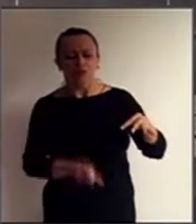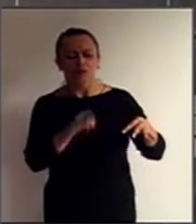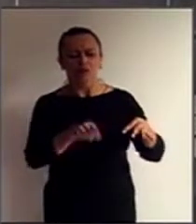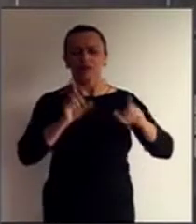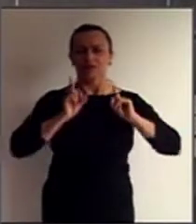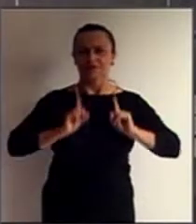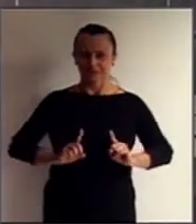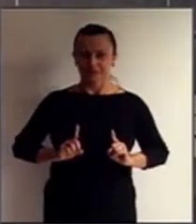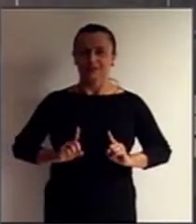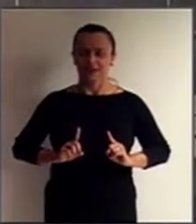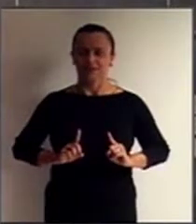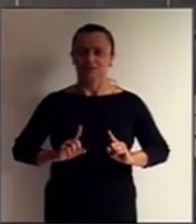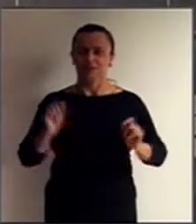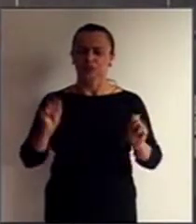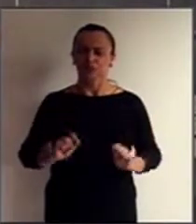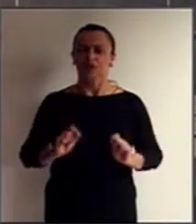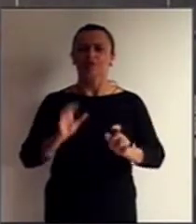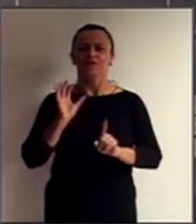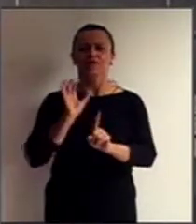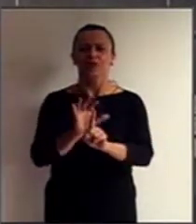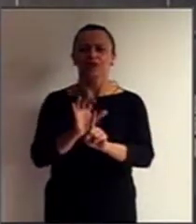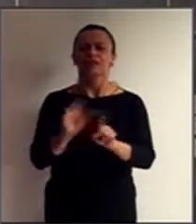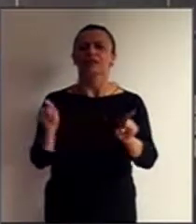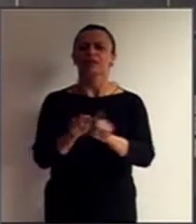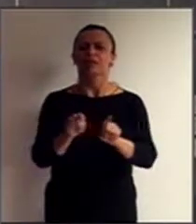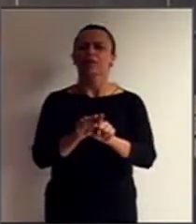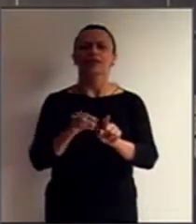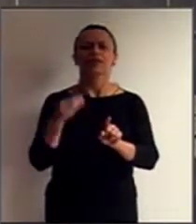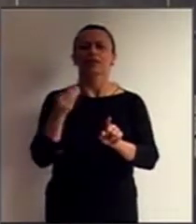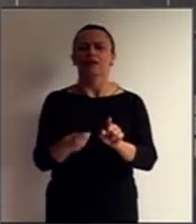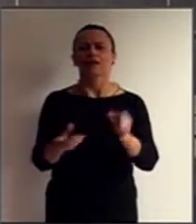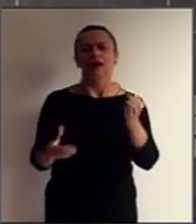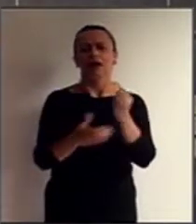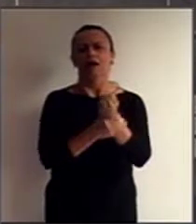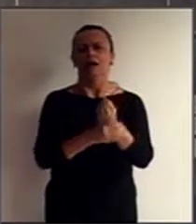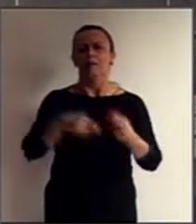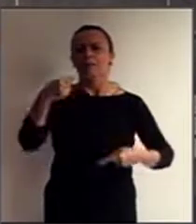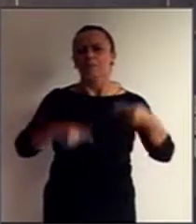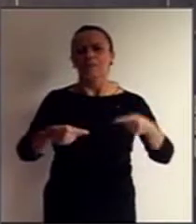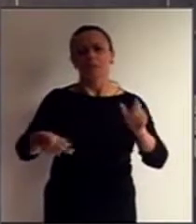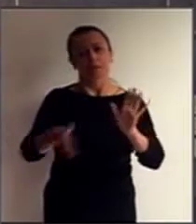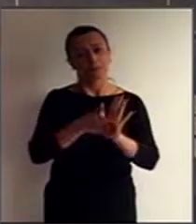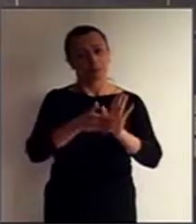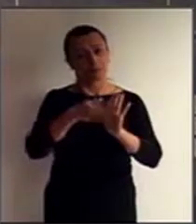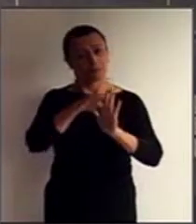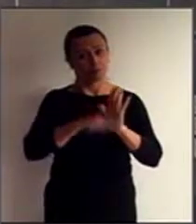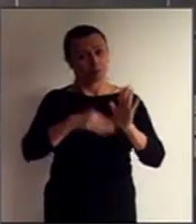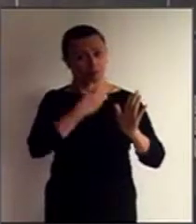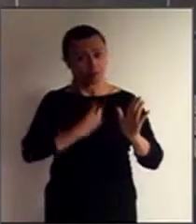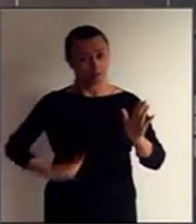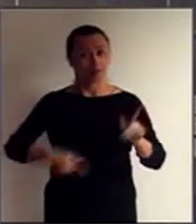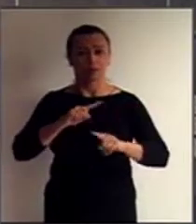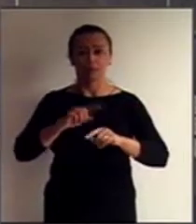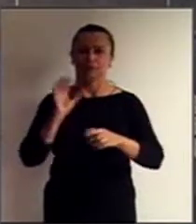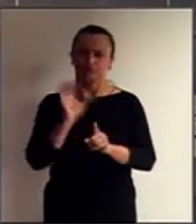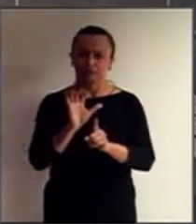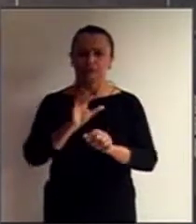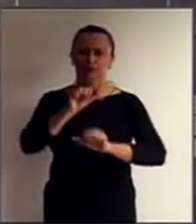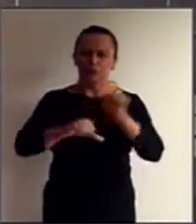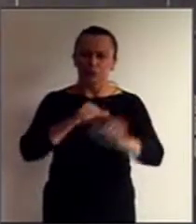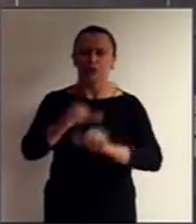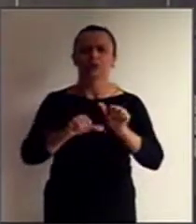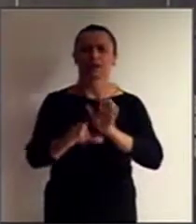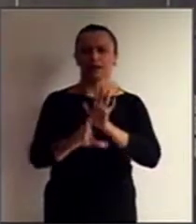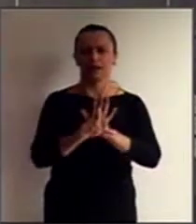e isso vai repercutir, inclusive, na garantia de políticas públicas e na mudança legislativa nos países